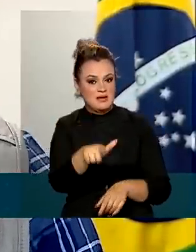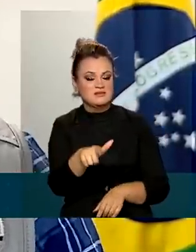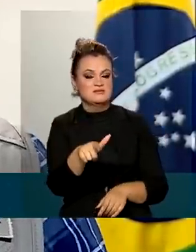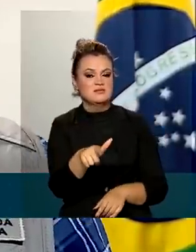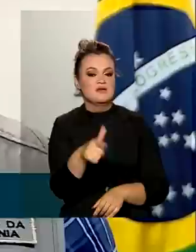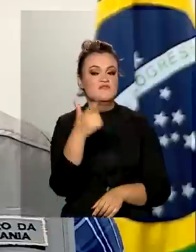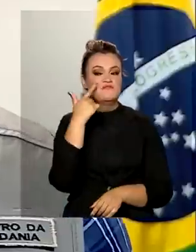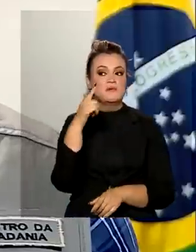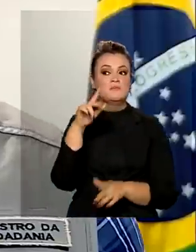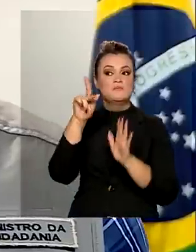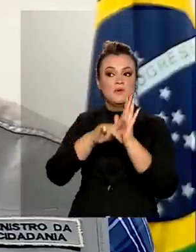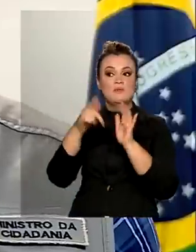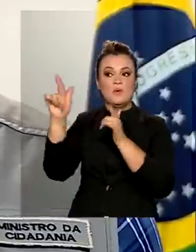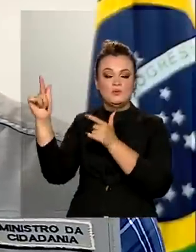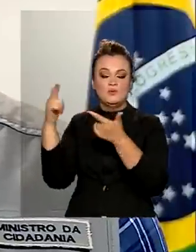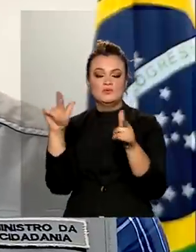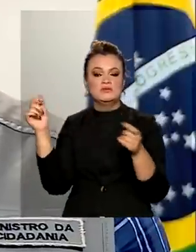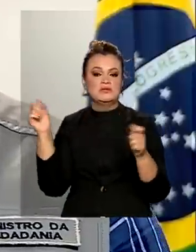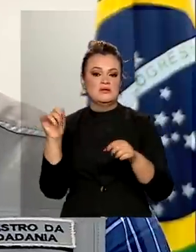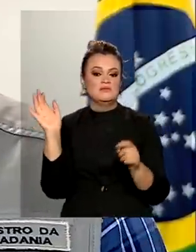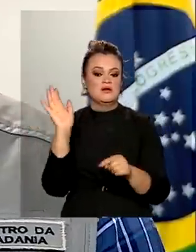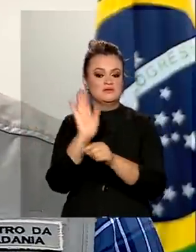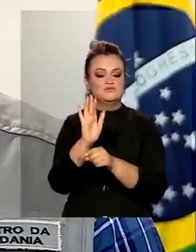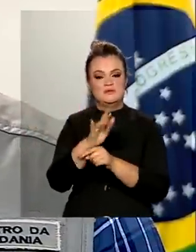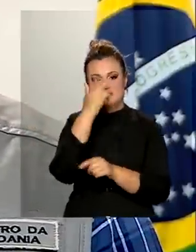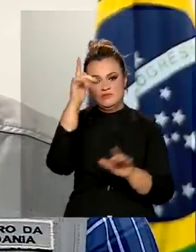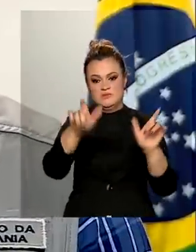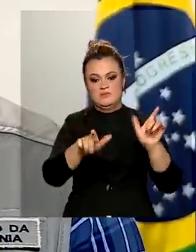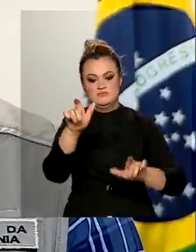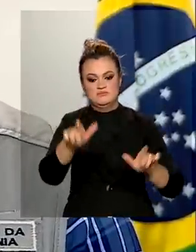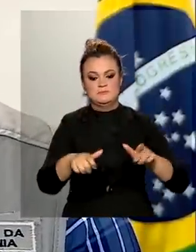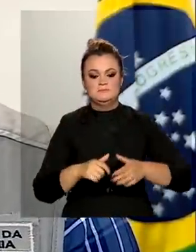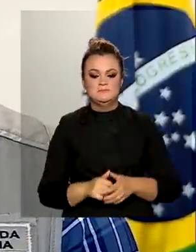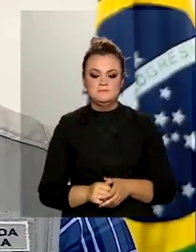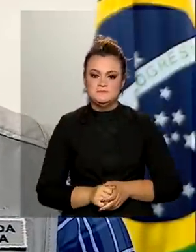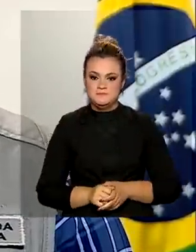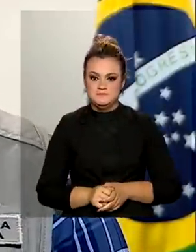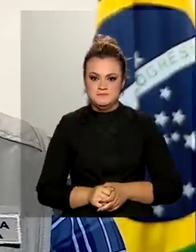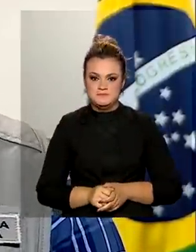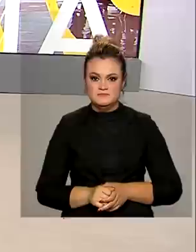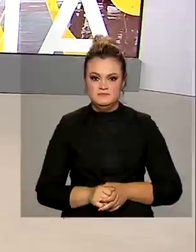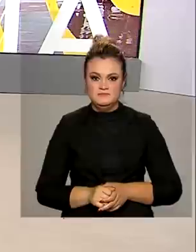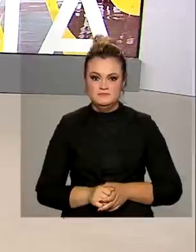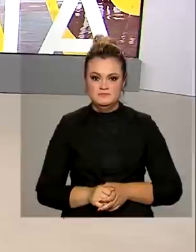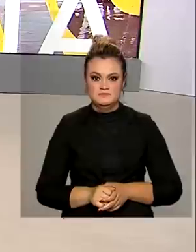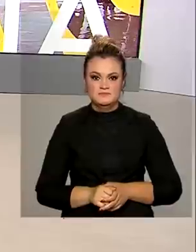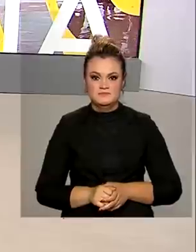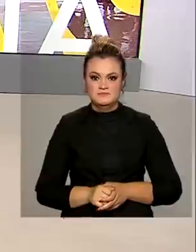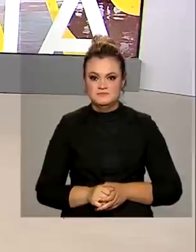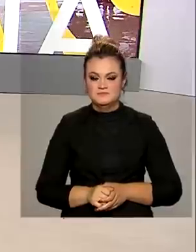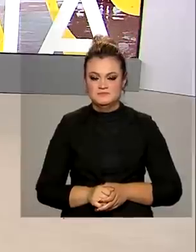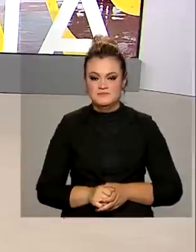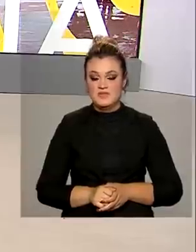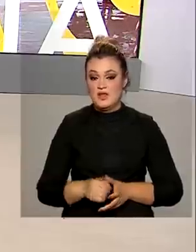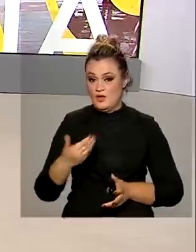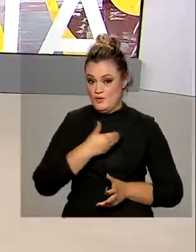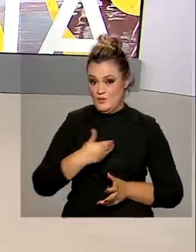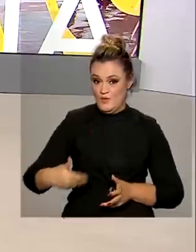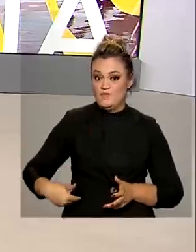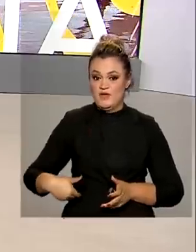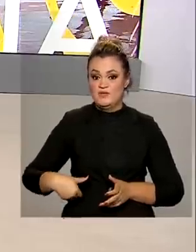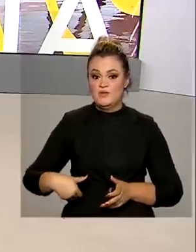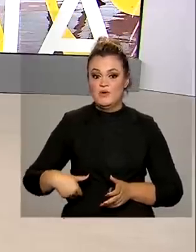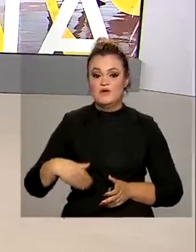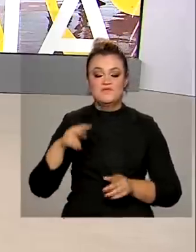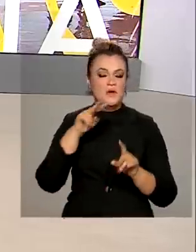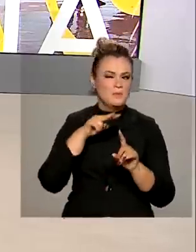novos programas sociais que esses beneficiários possam vir a fazer juiz. E o governo elevou